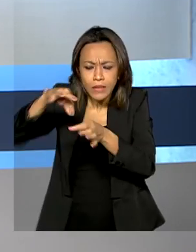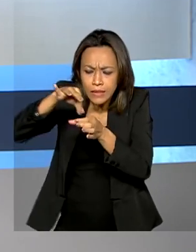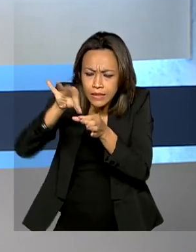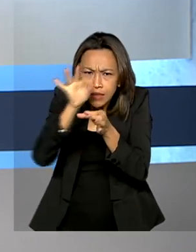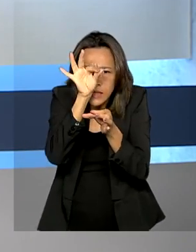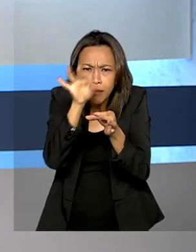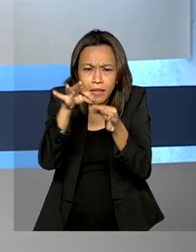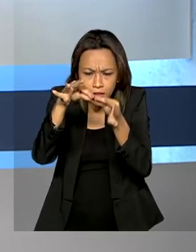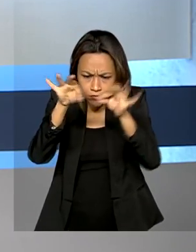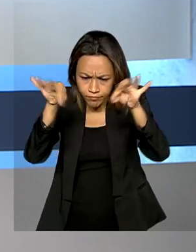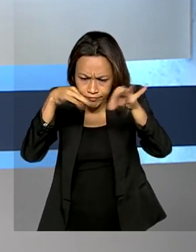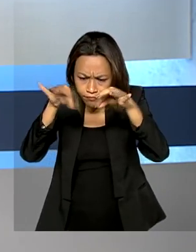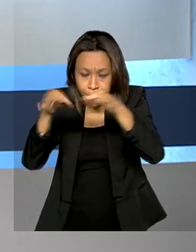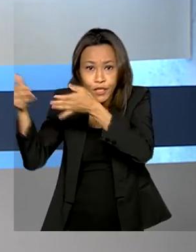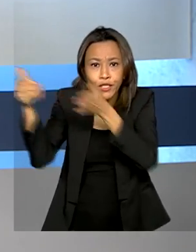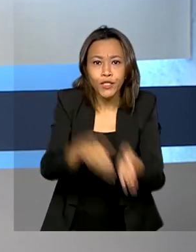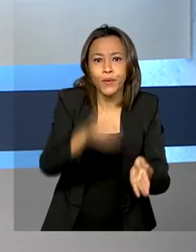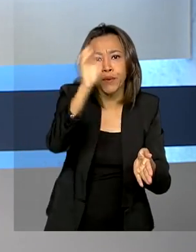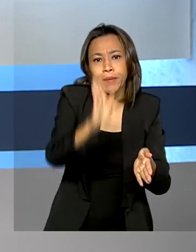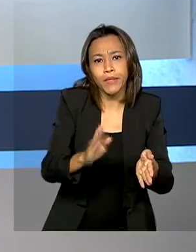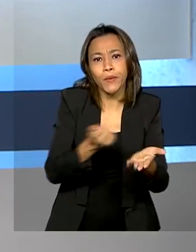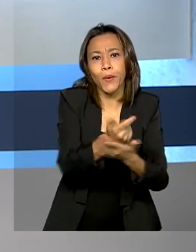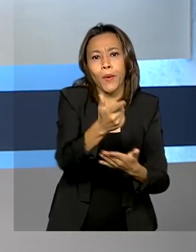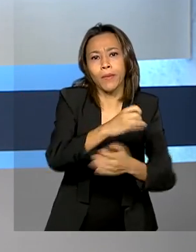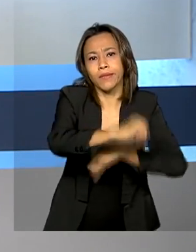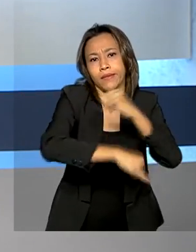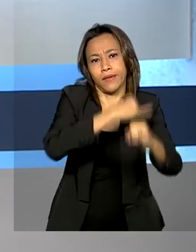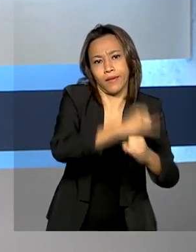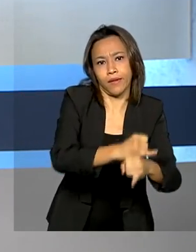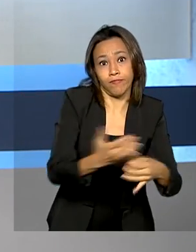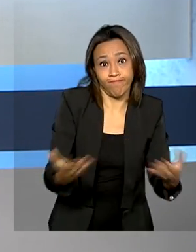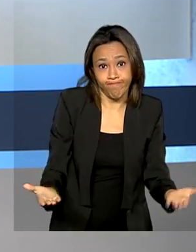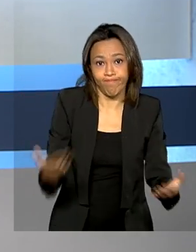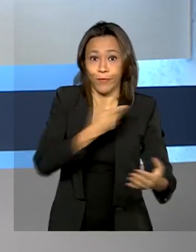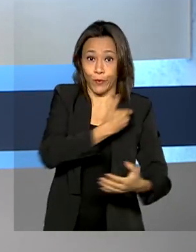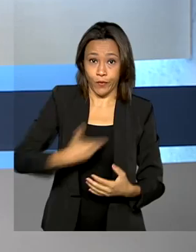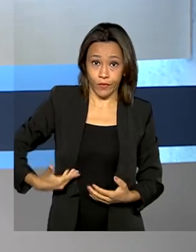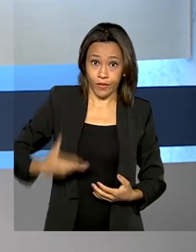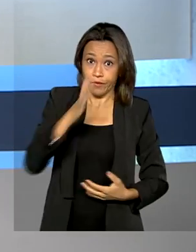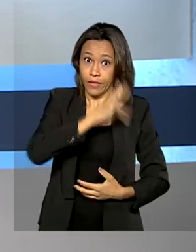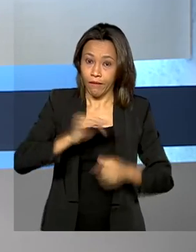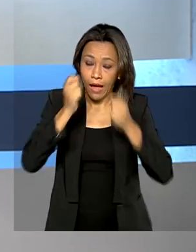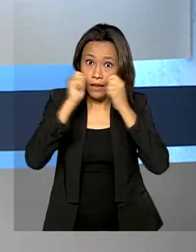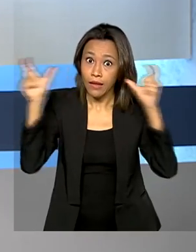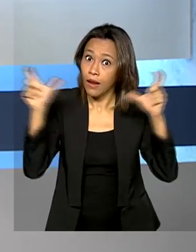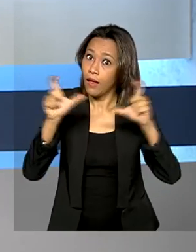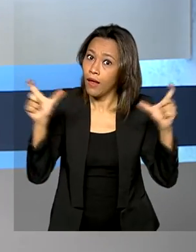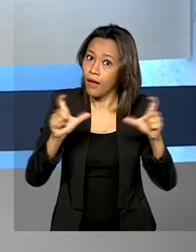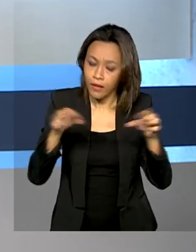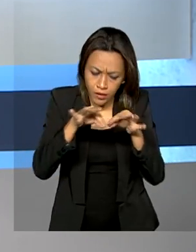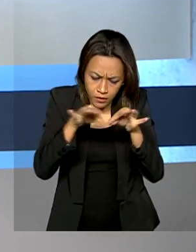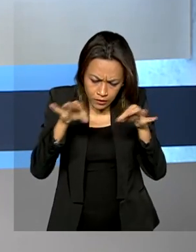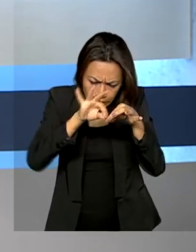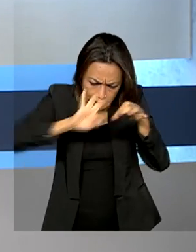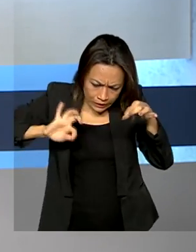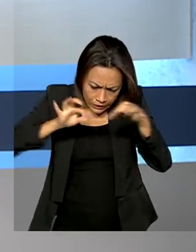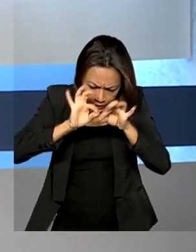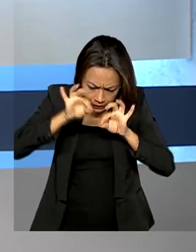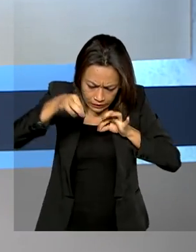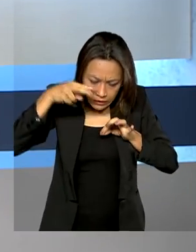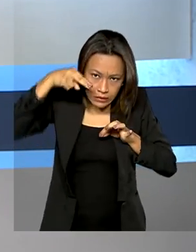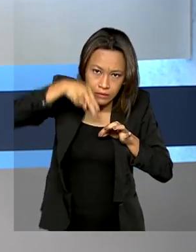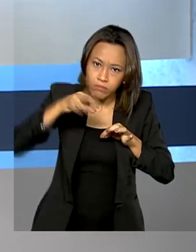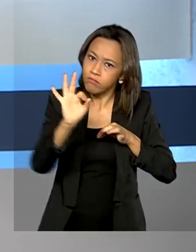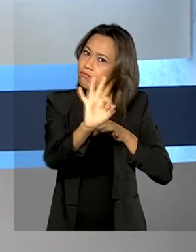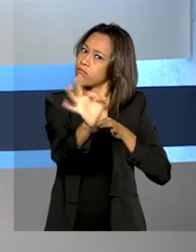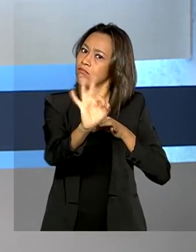Brasil, junto com compras feitas pela internet. O governo federal alerta a população a não abrir os pacotes. Nas